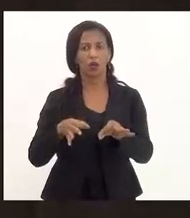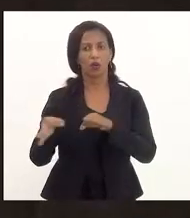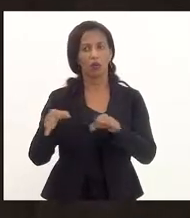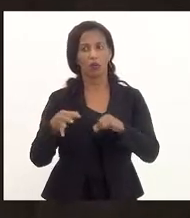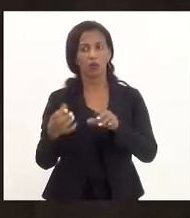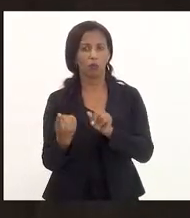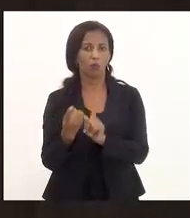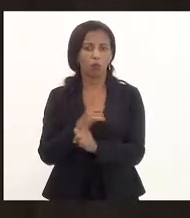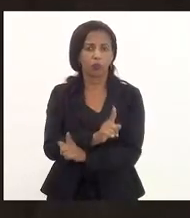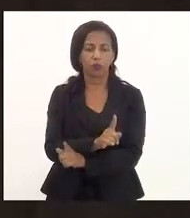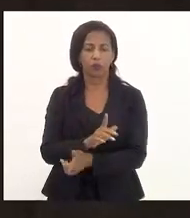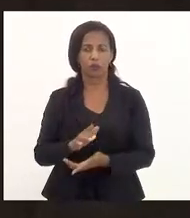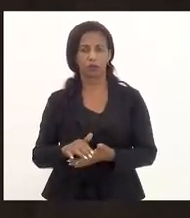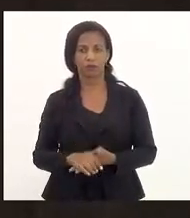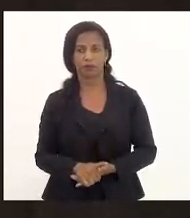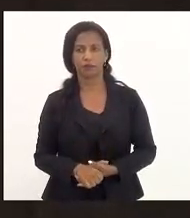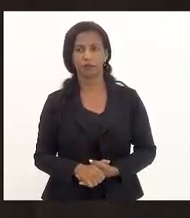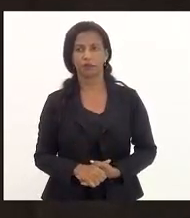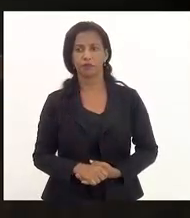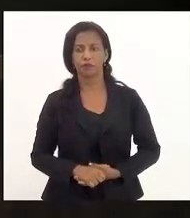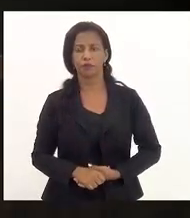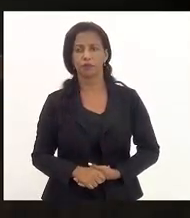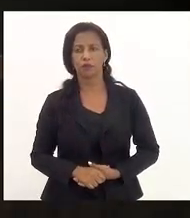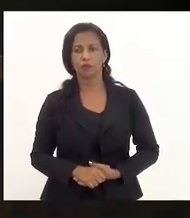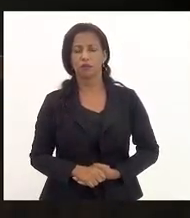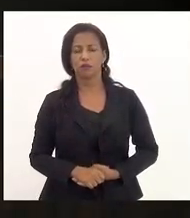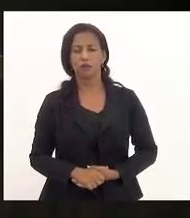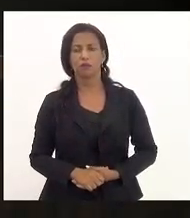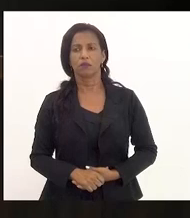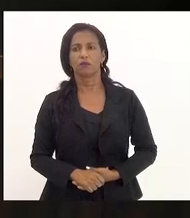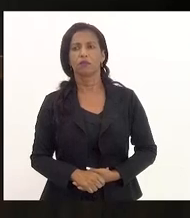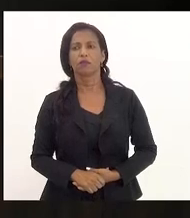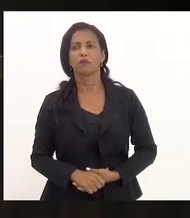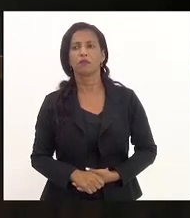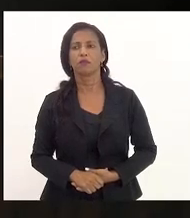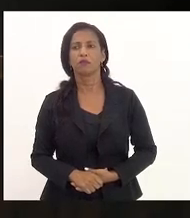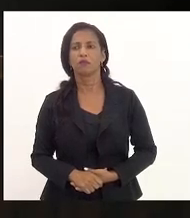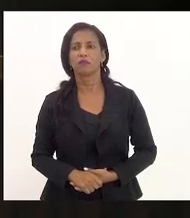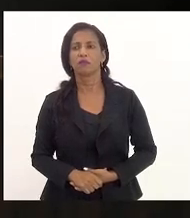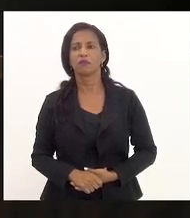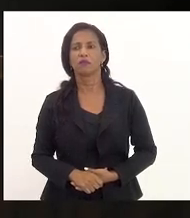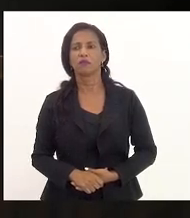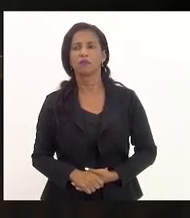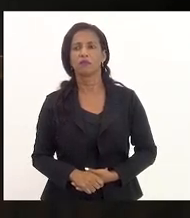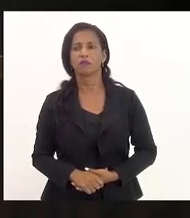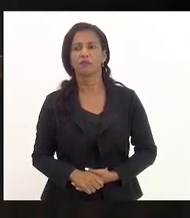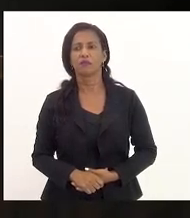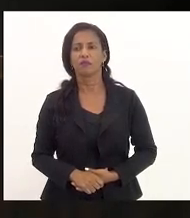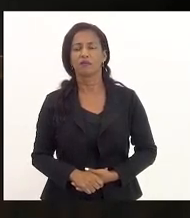quanto a técnica. Obrigado, presidente. Ok. Questão de ordem registrada.